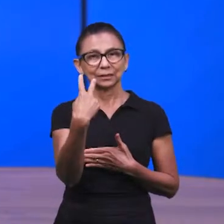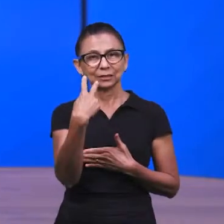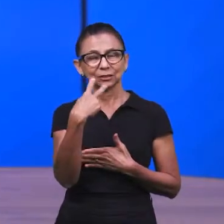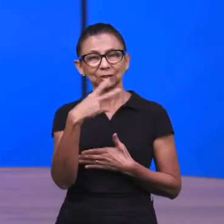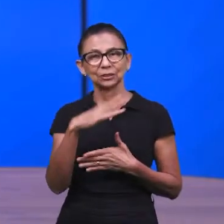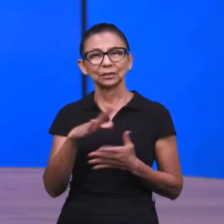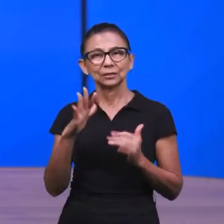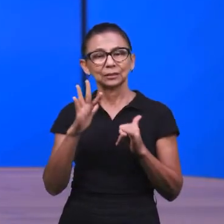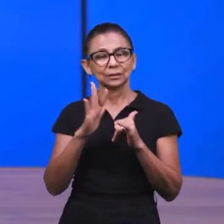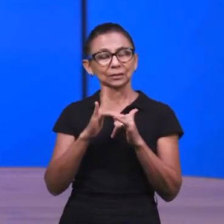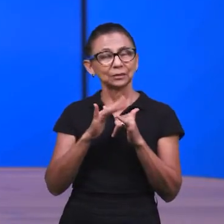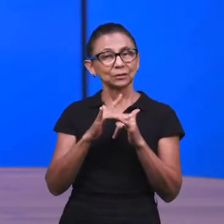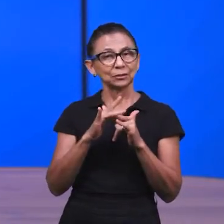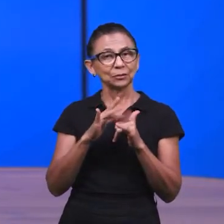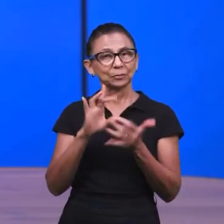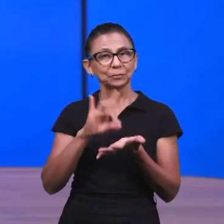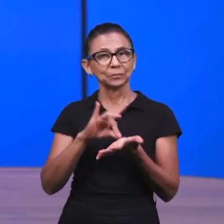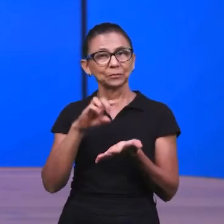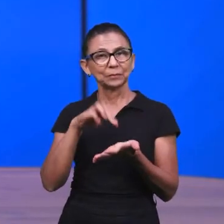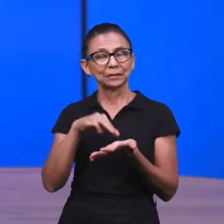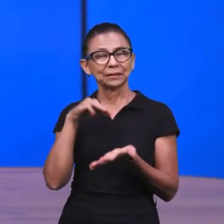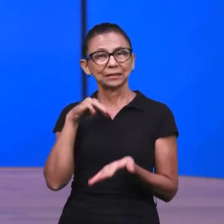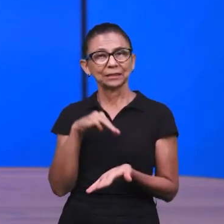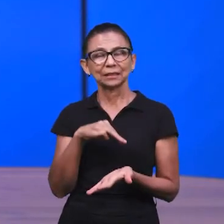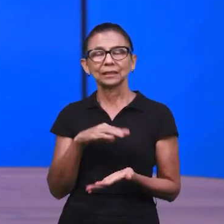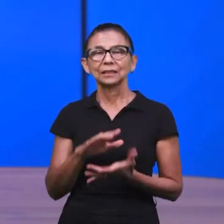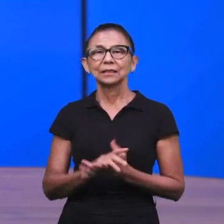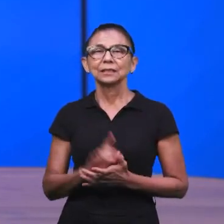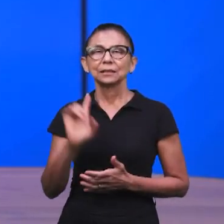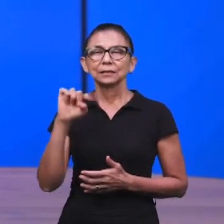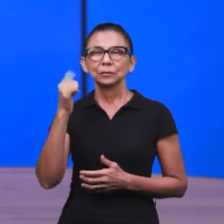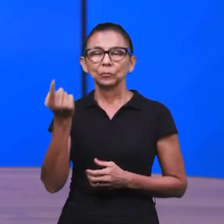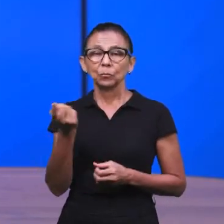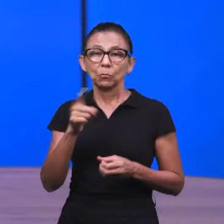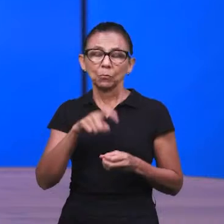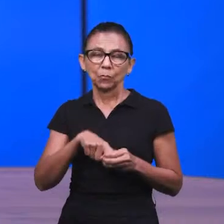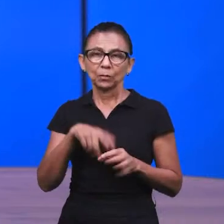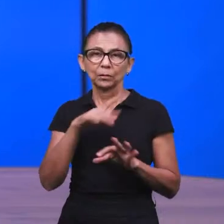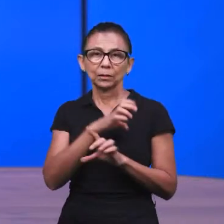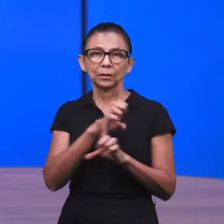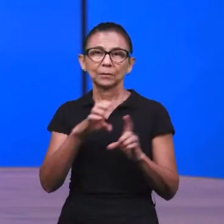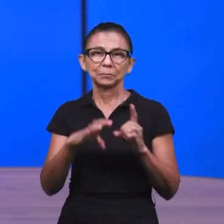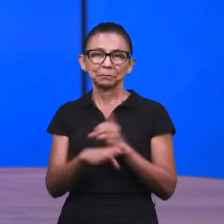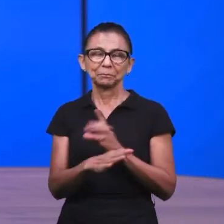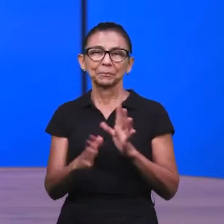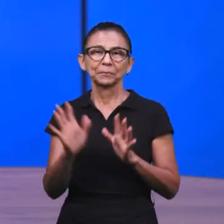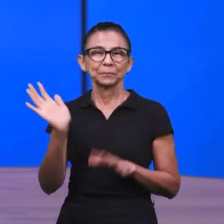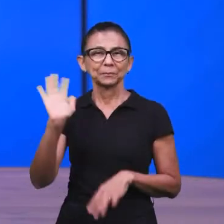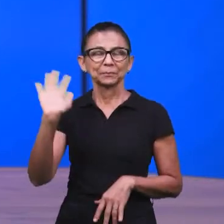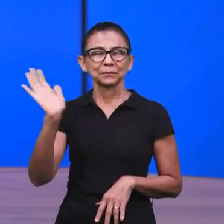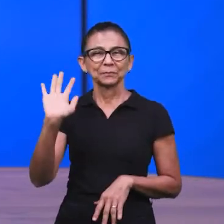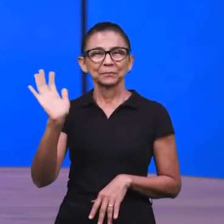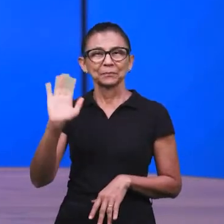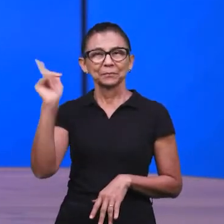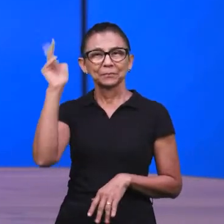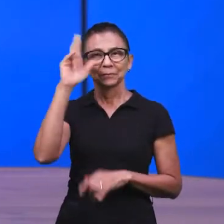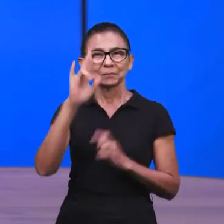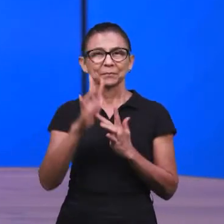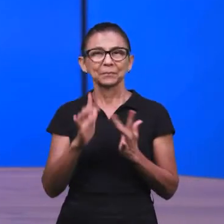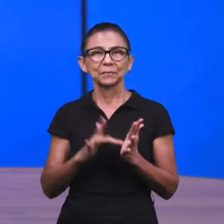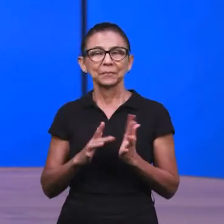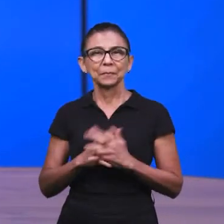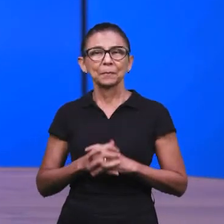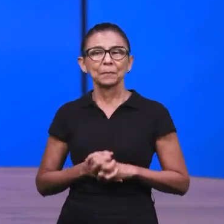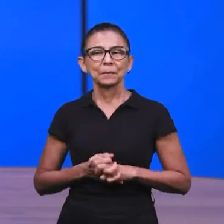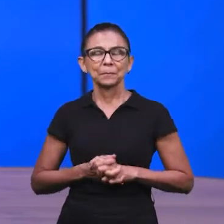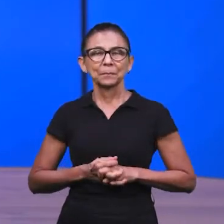conosco, no nosso canal oficial do YouTube. E daqui a pouco, às 10 horas, nós estaremos de volta para a Escola Bíblica Dominical. Até